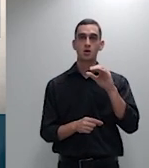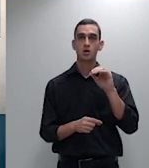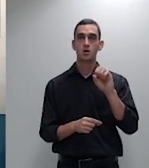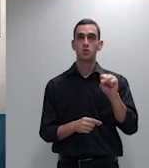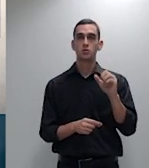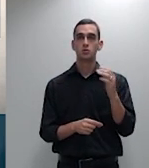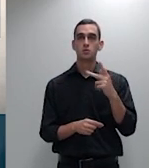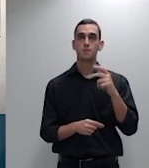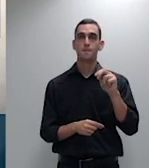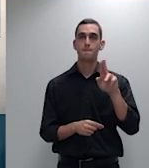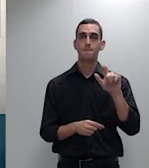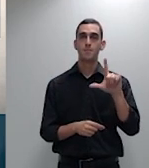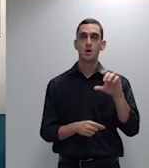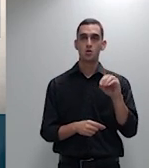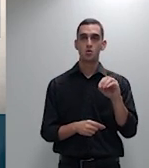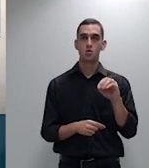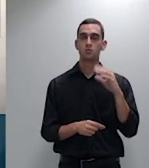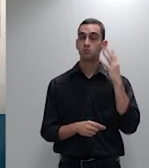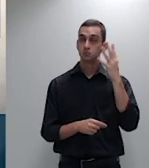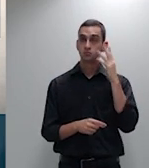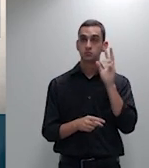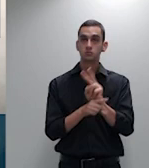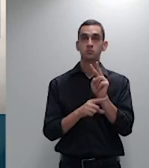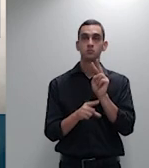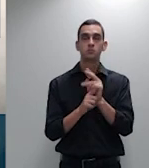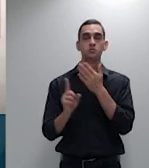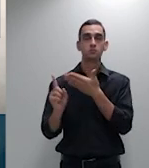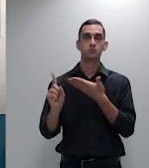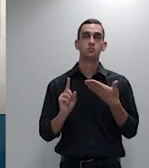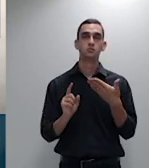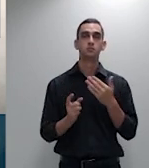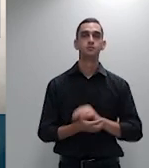sustentação oral com a palavra vossa excelência